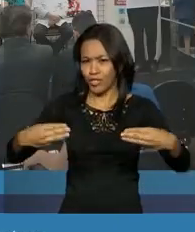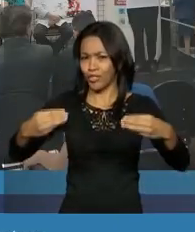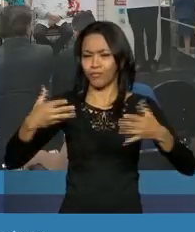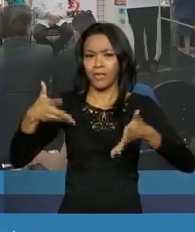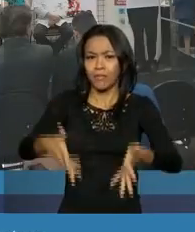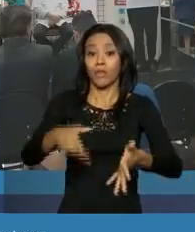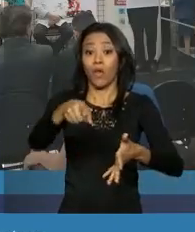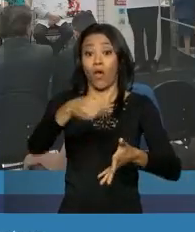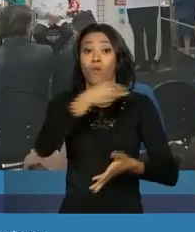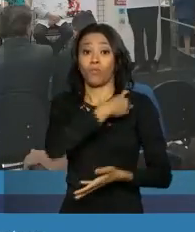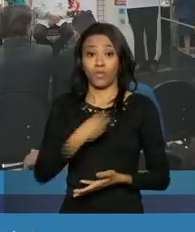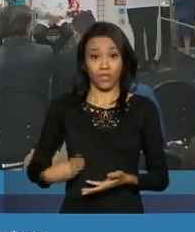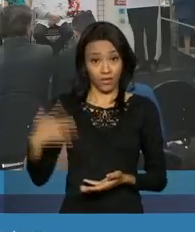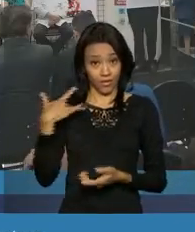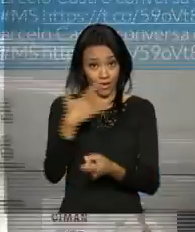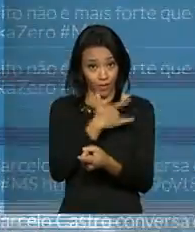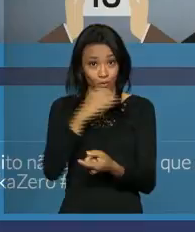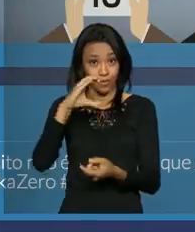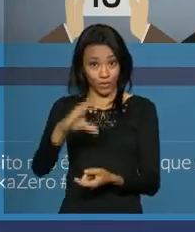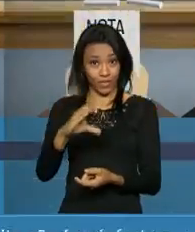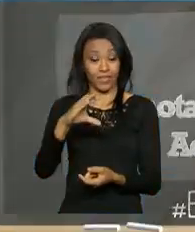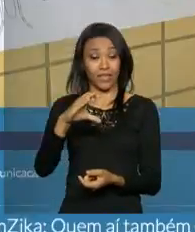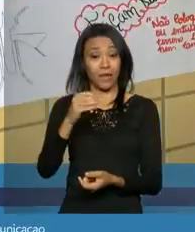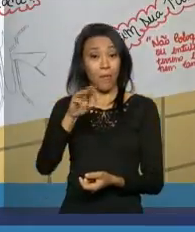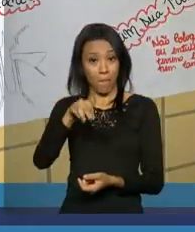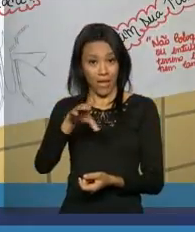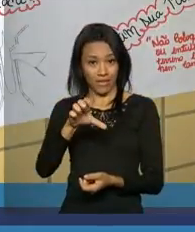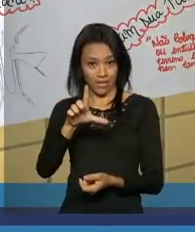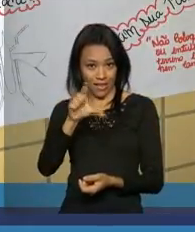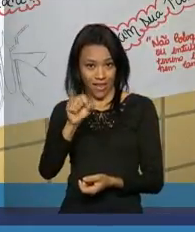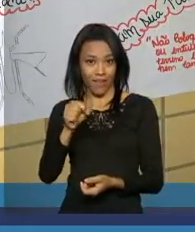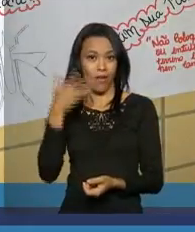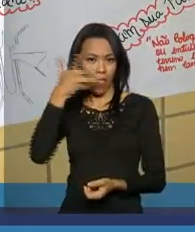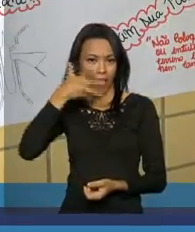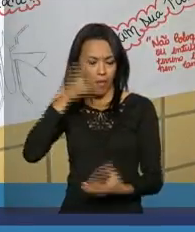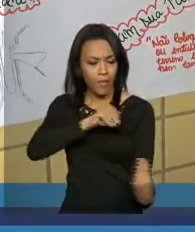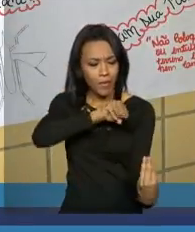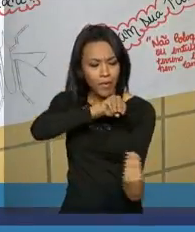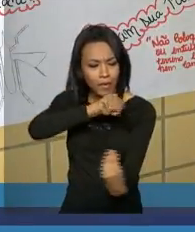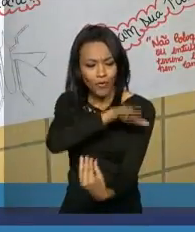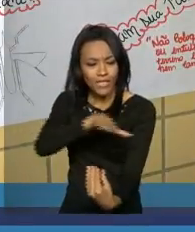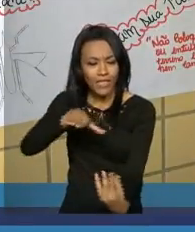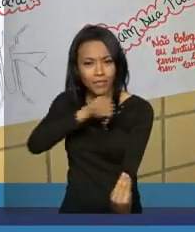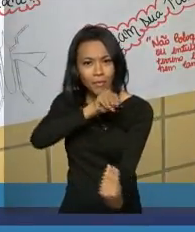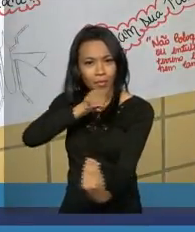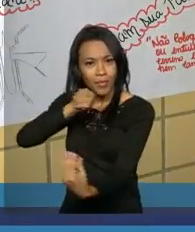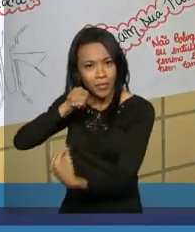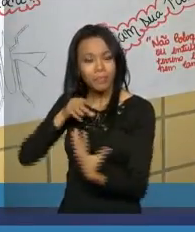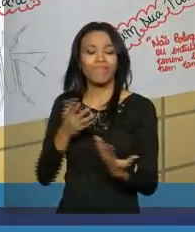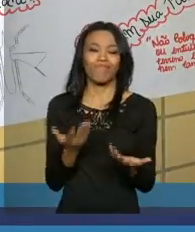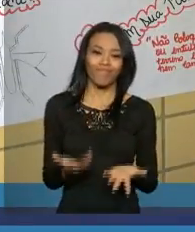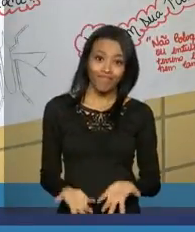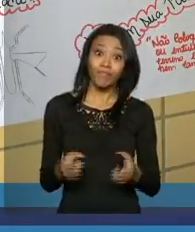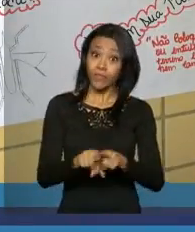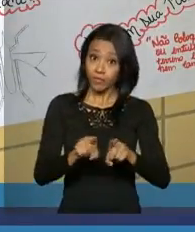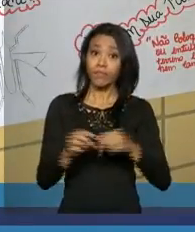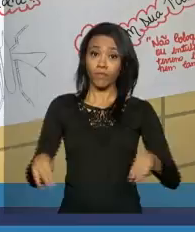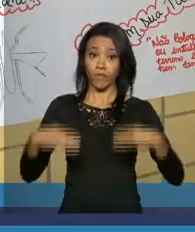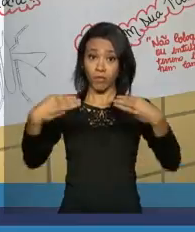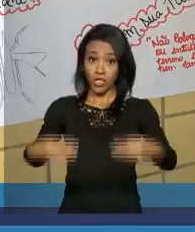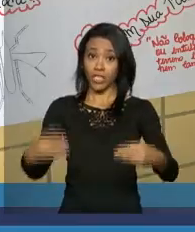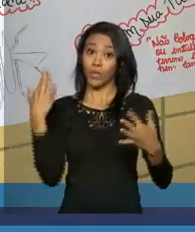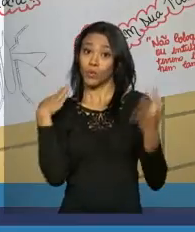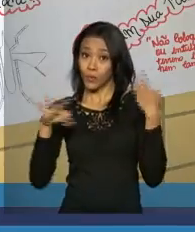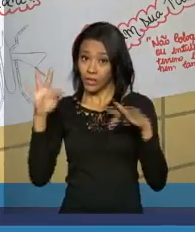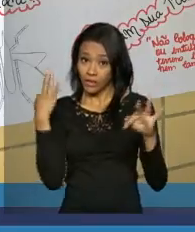Marcelo Castro conversando com as crianças. A gente acabou de entrar ao vivo lá dessa escola em Brasília. Ministério do Turismo, os